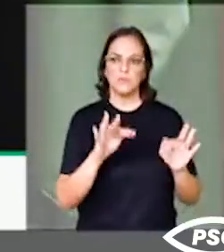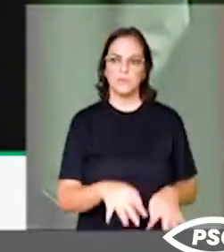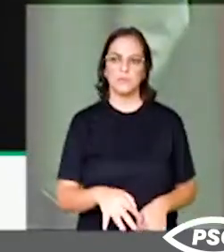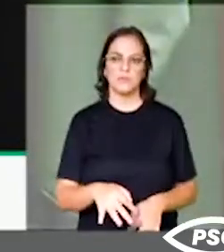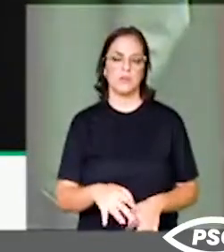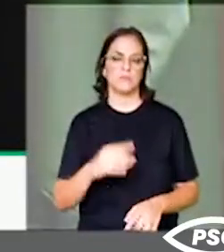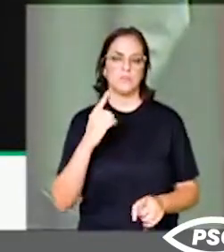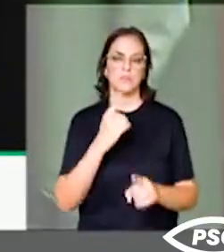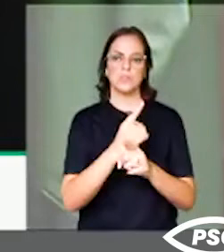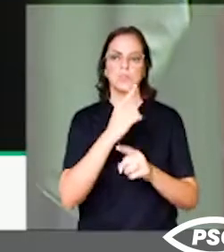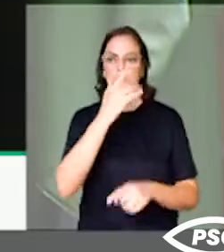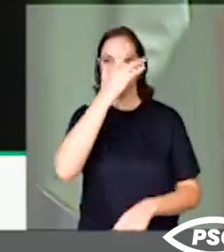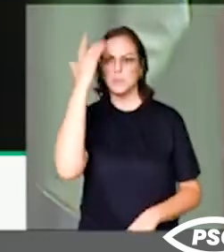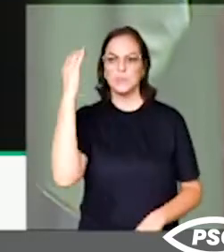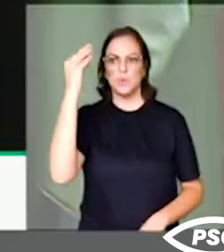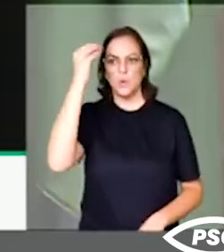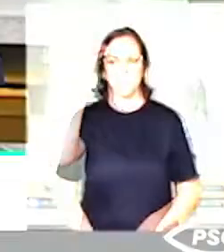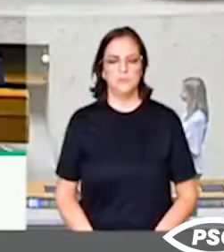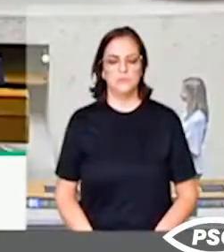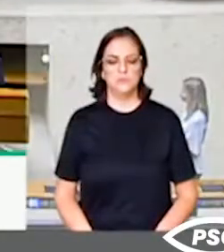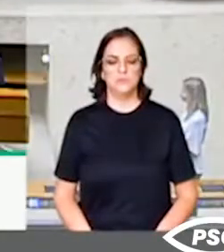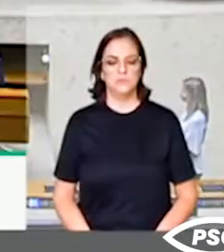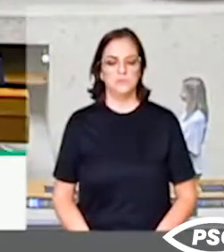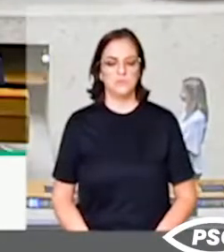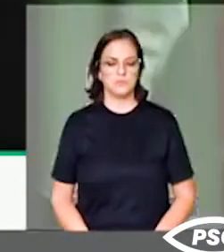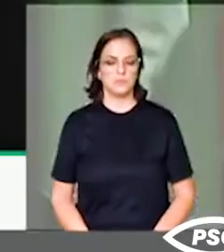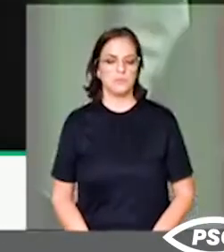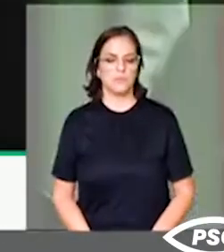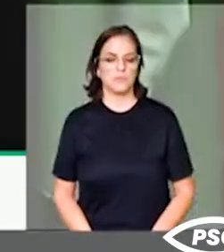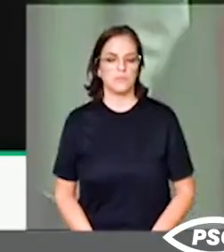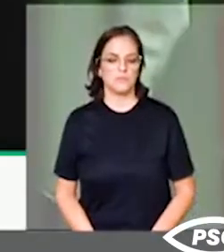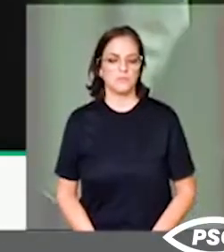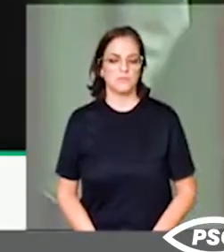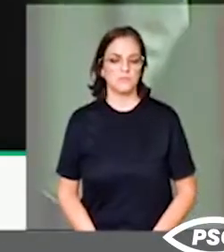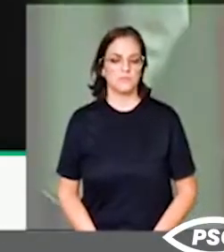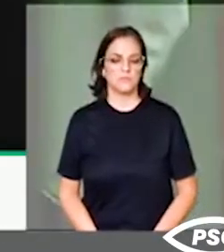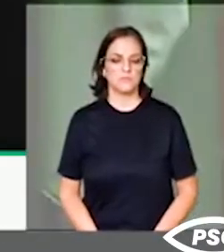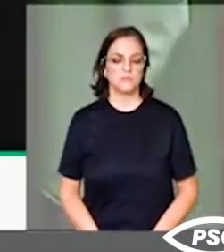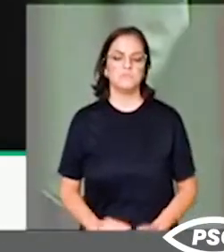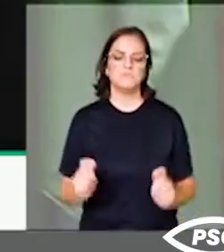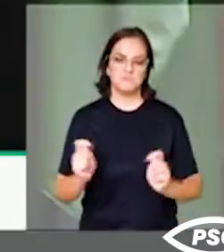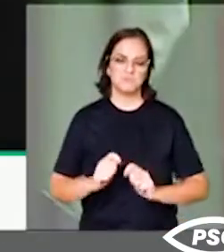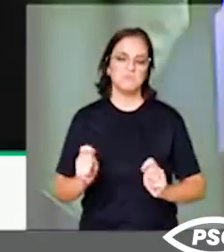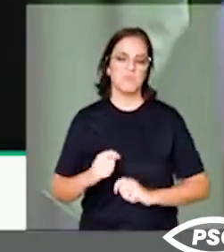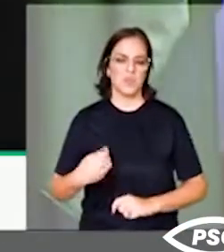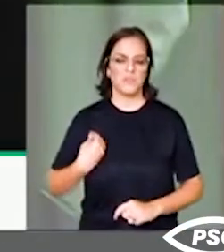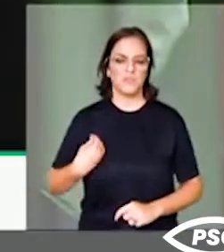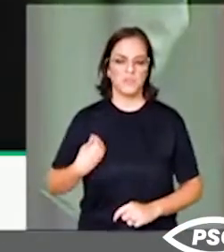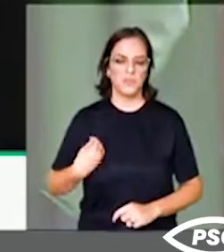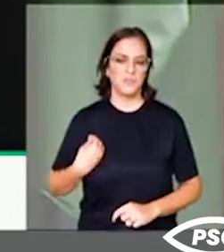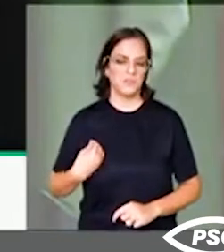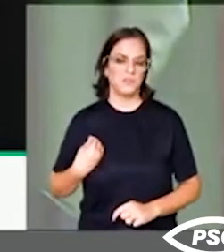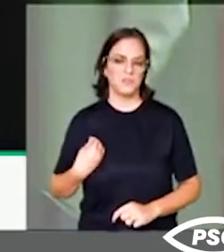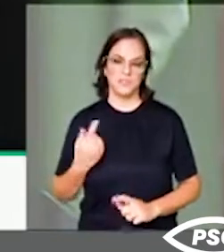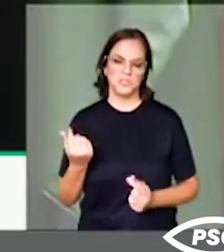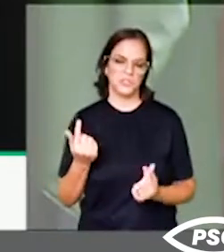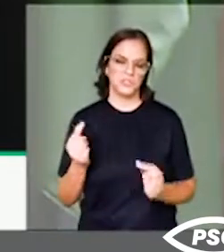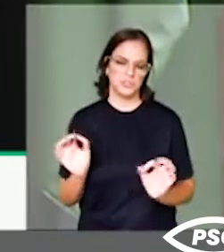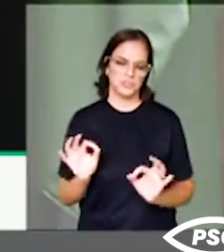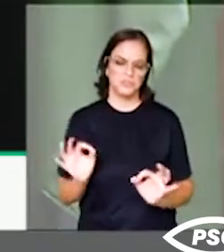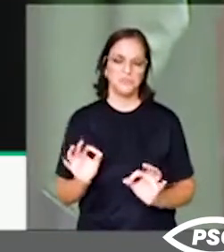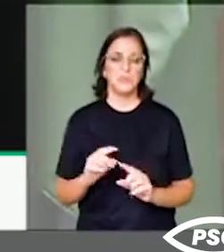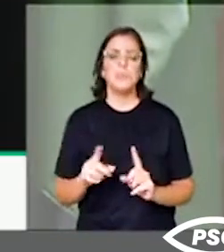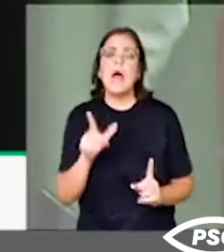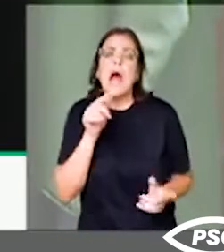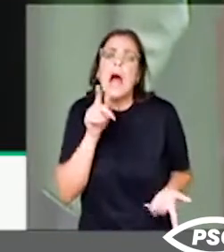os envolvidos e colocar na cadeia. Viver sem dinheiro, nós vivemos. Quero ver viver sem água. Nós